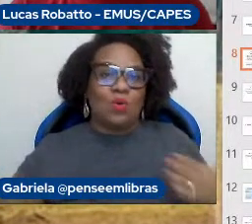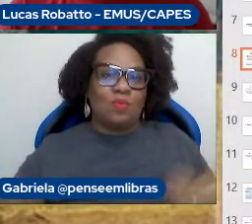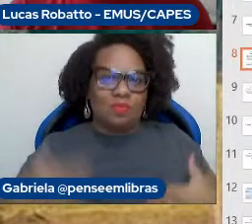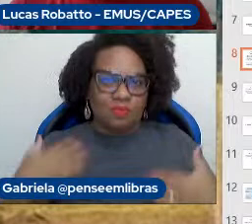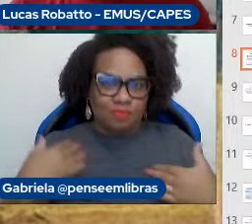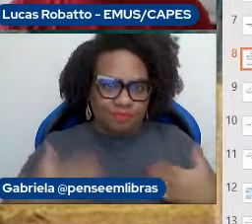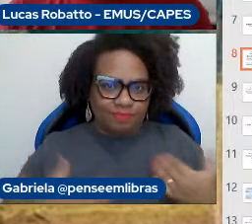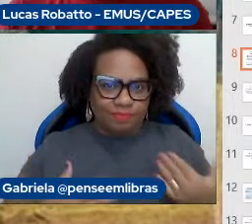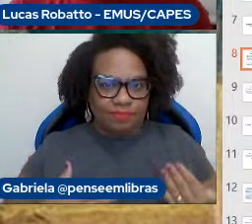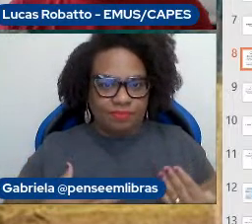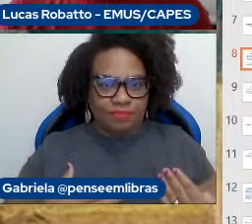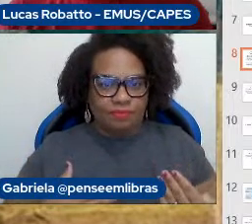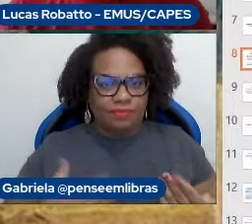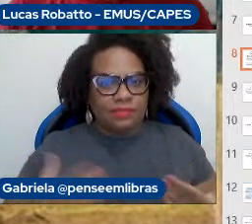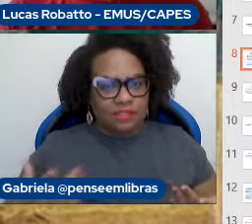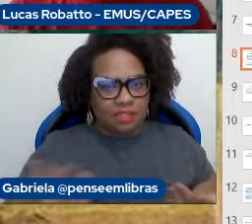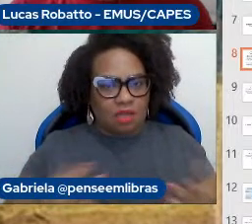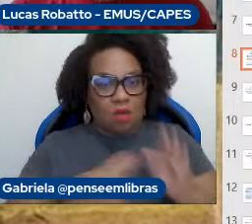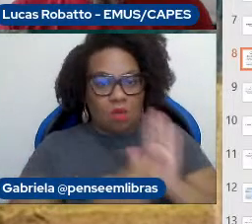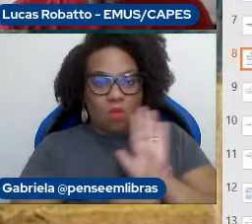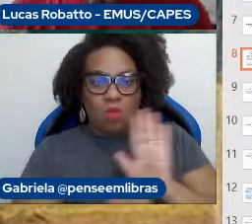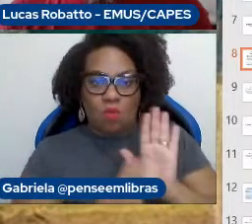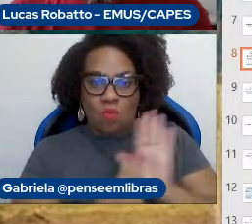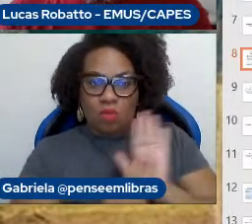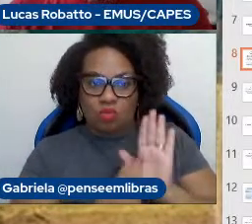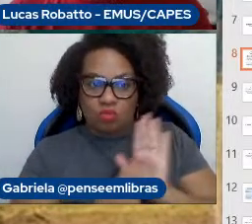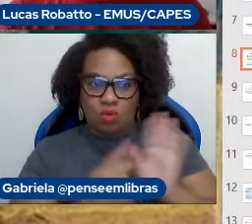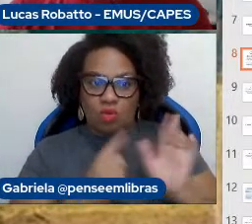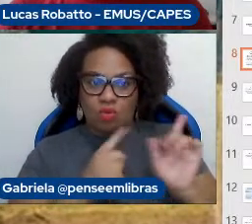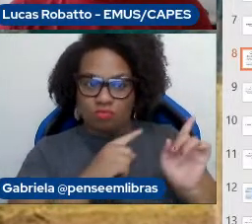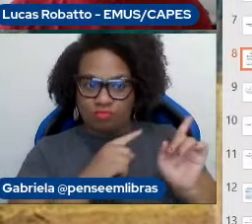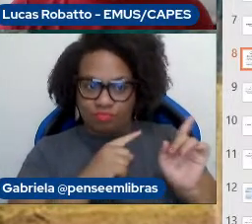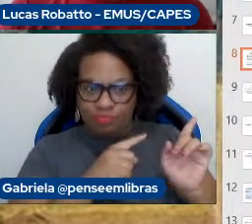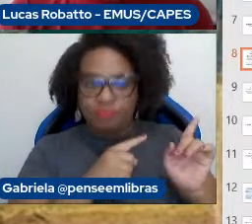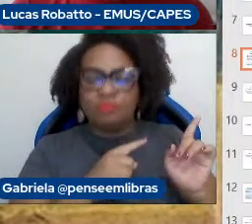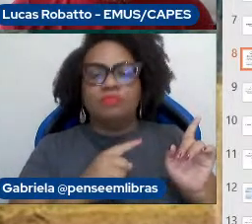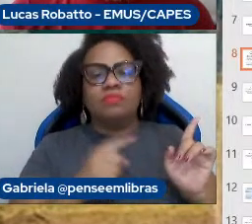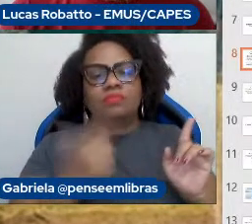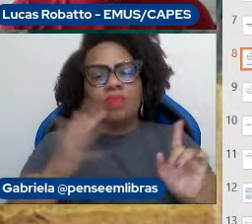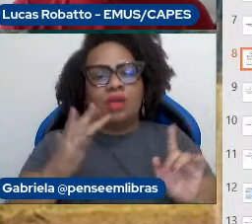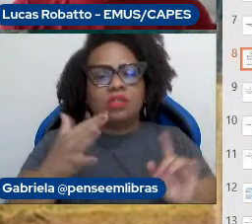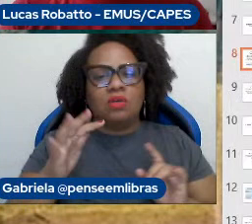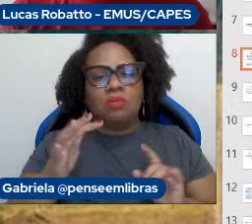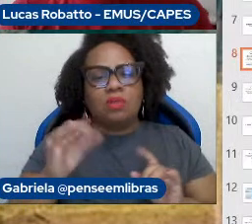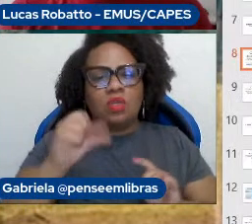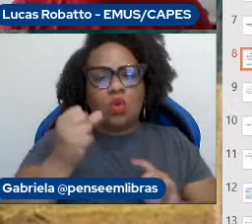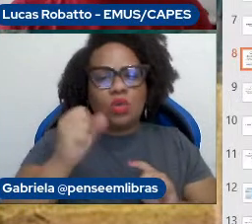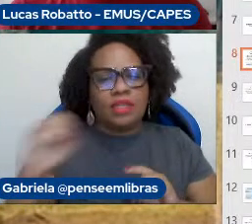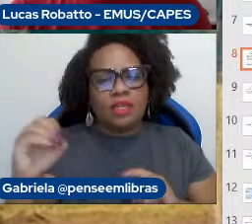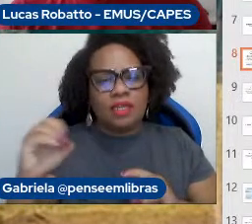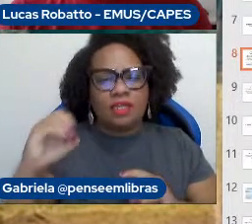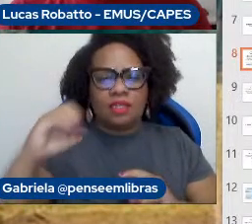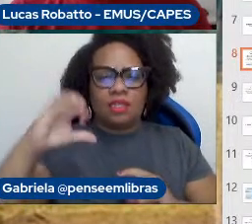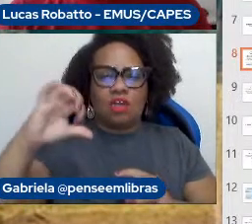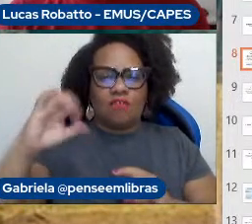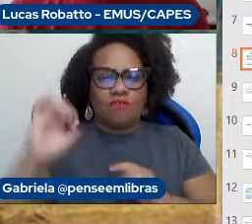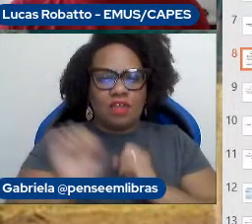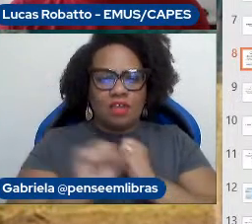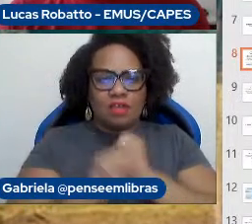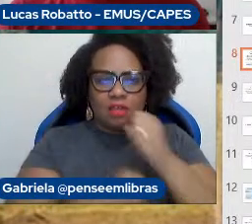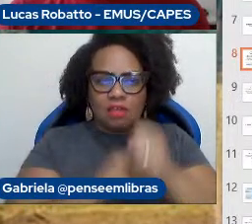o Damásio, quer dizer, o Lakoff e Johnson foi na década de 80, o Damásio já no final da década de 90, ele vai